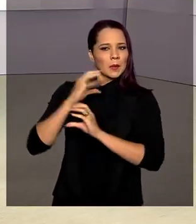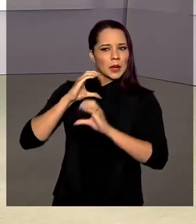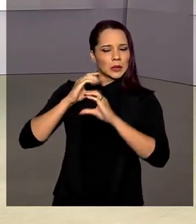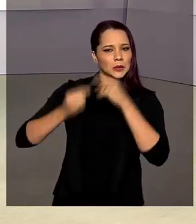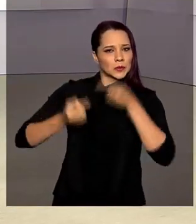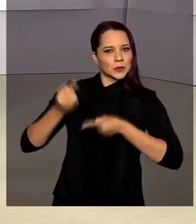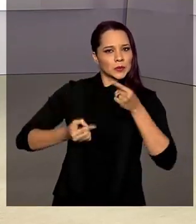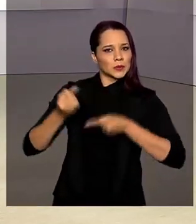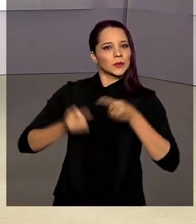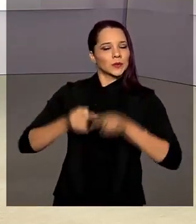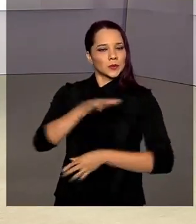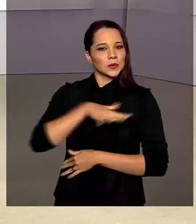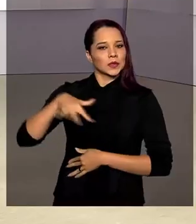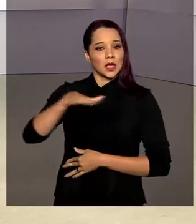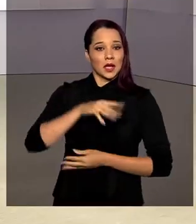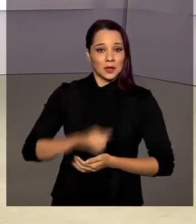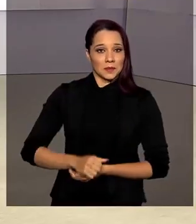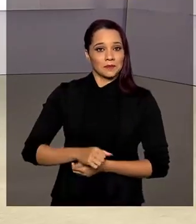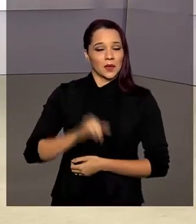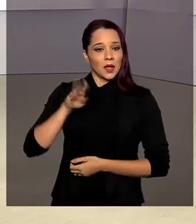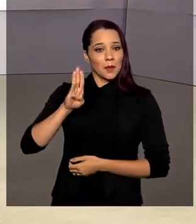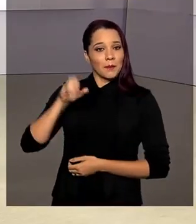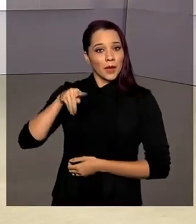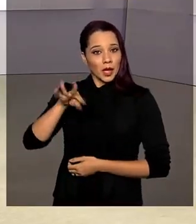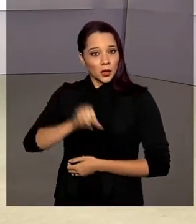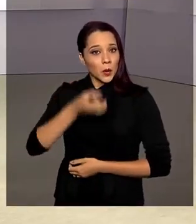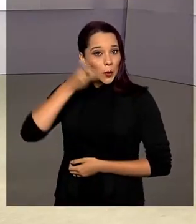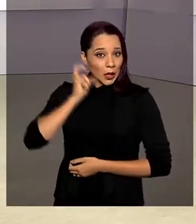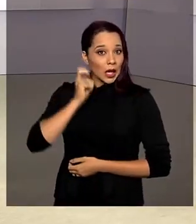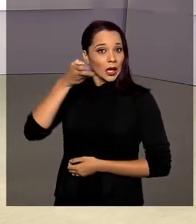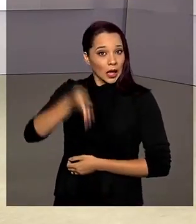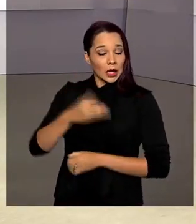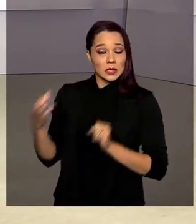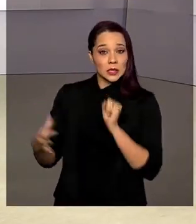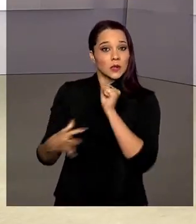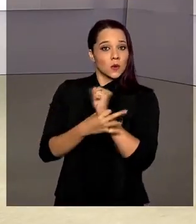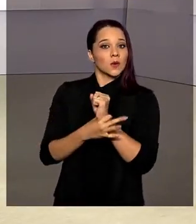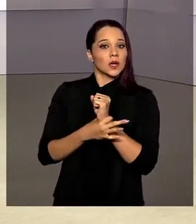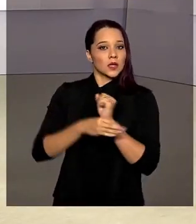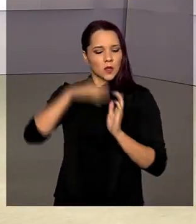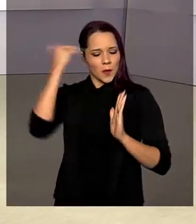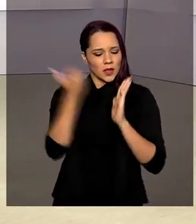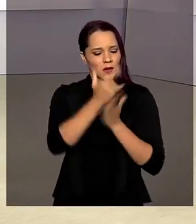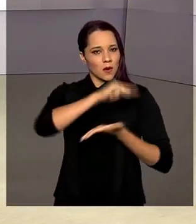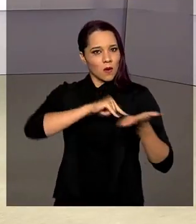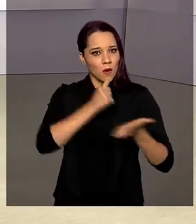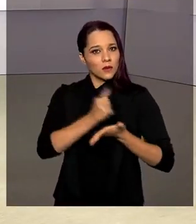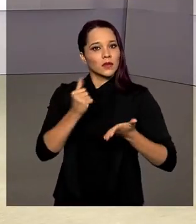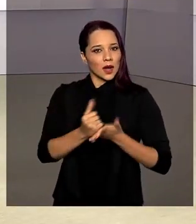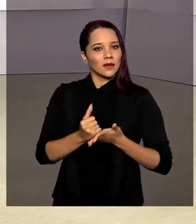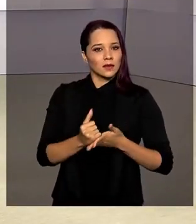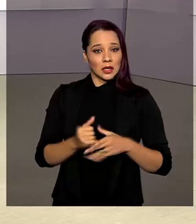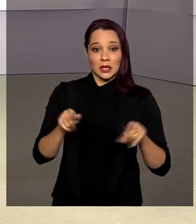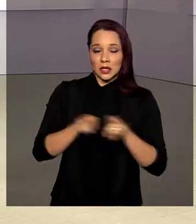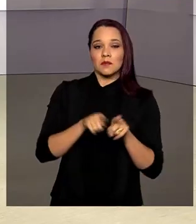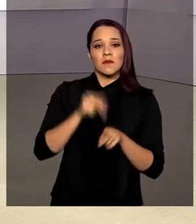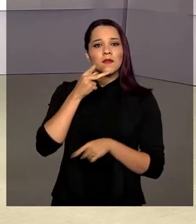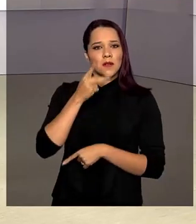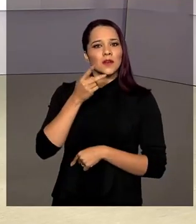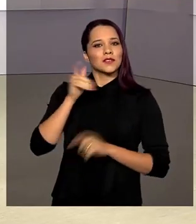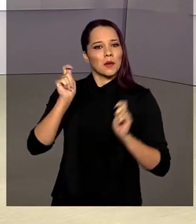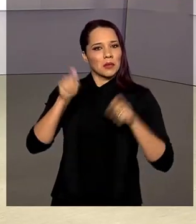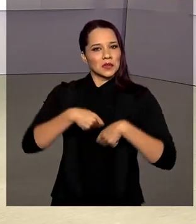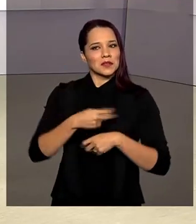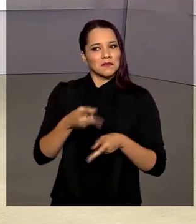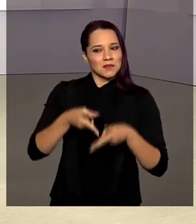as políticas do setor. Bento Albuquerque defendeu maior segurança jurídica e previsibilidade e destacou que já é possível